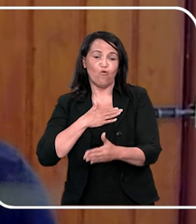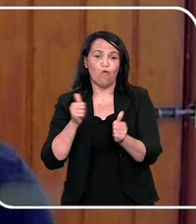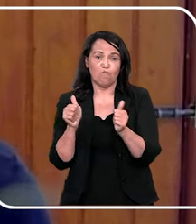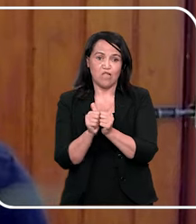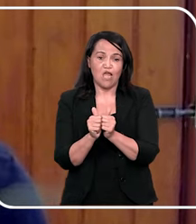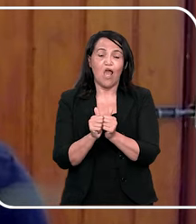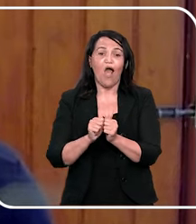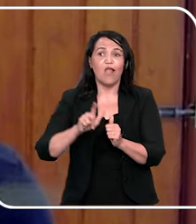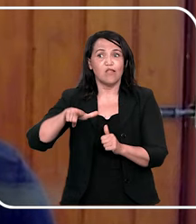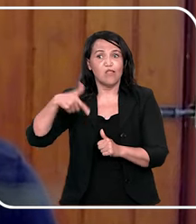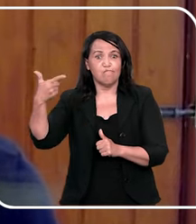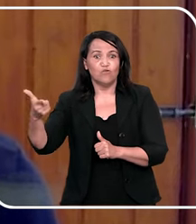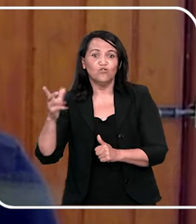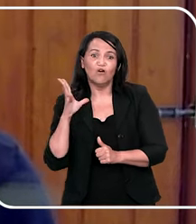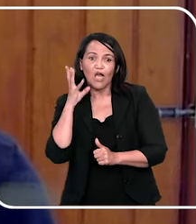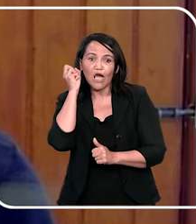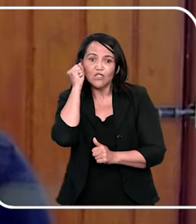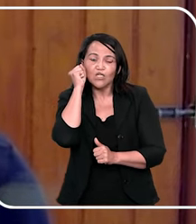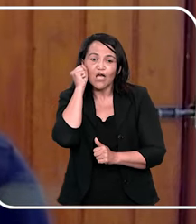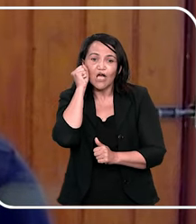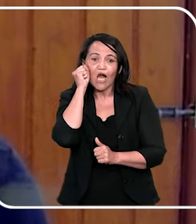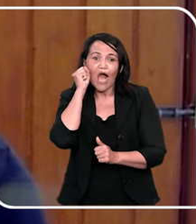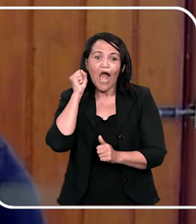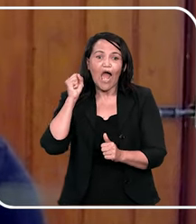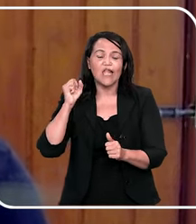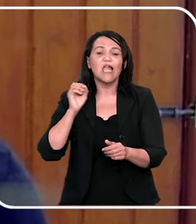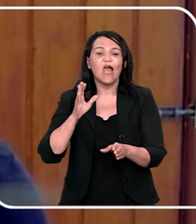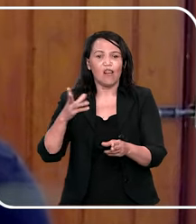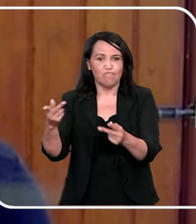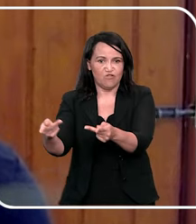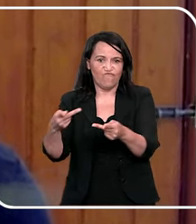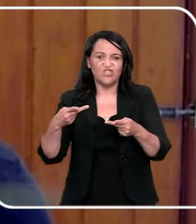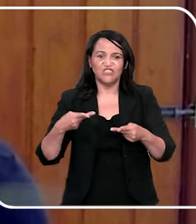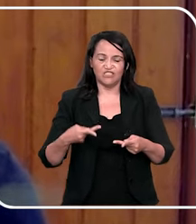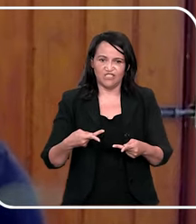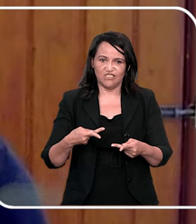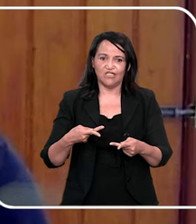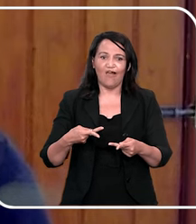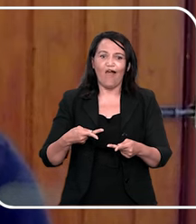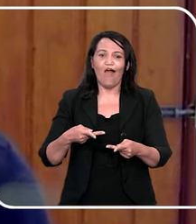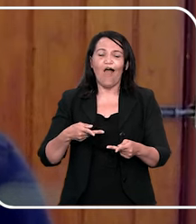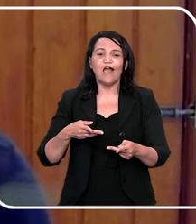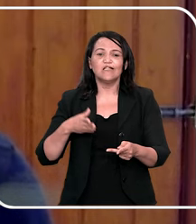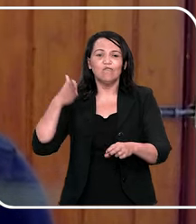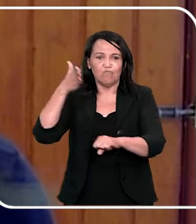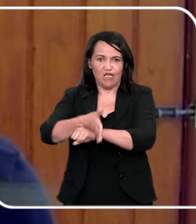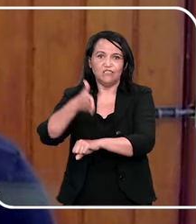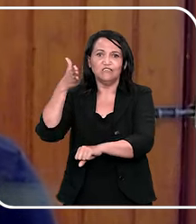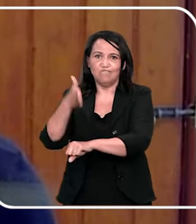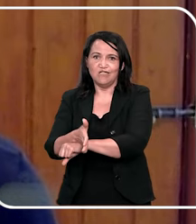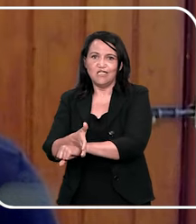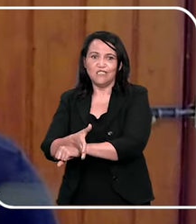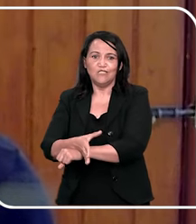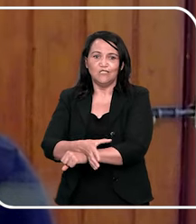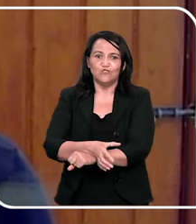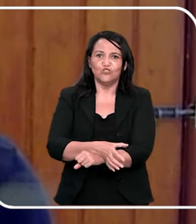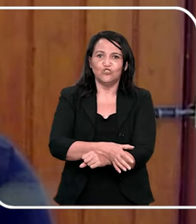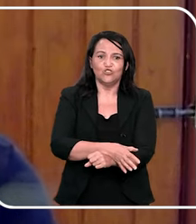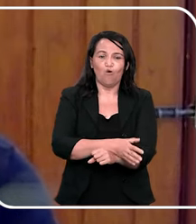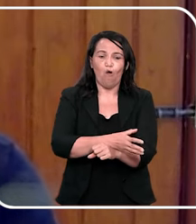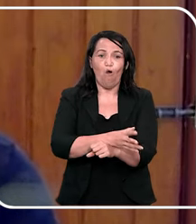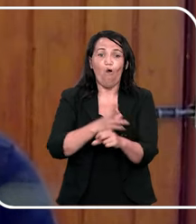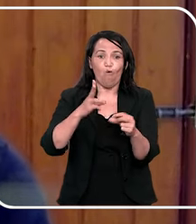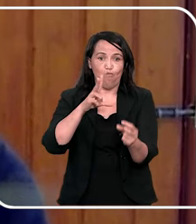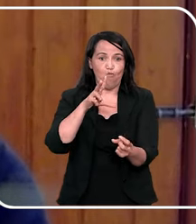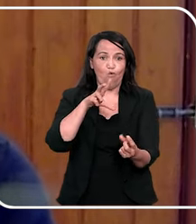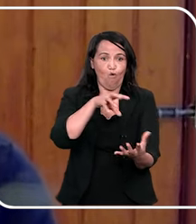e depois foi adotada, e da adoção ela me visita de vez em quando, e eu fui a um piquenique com ela, e